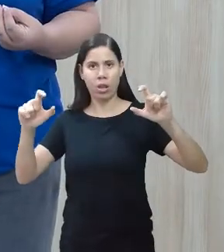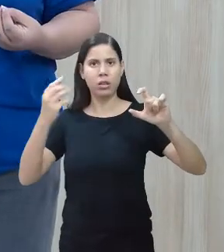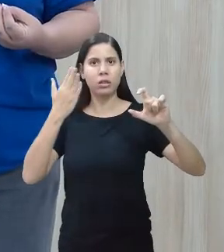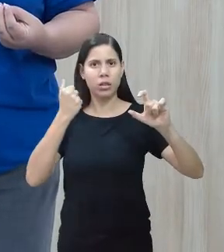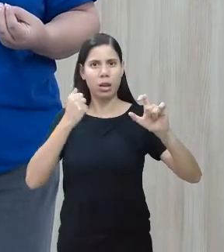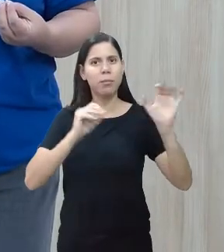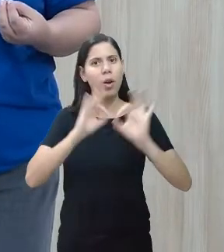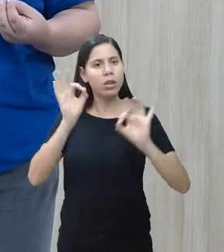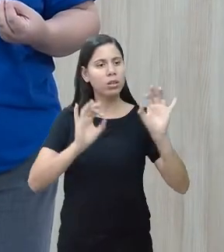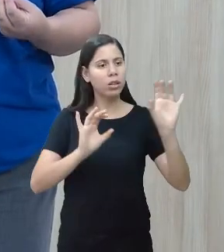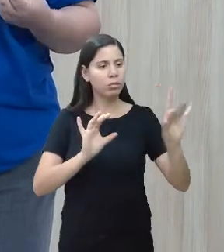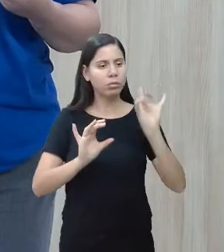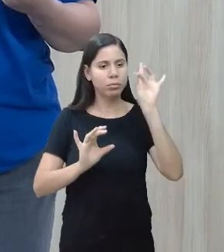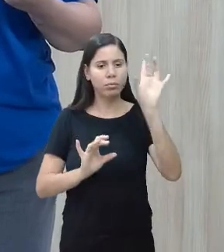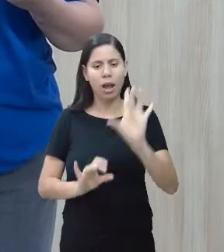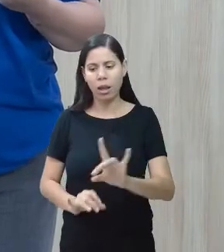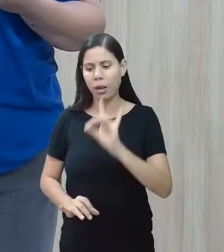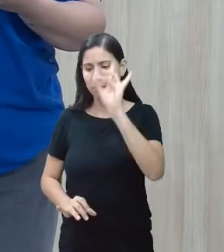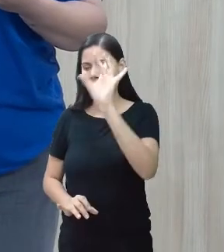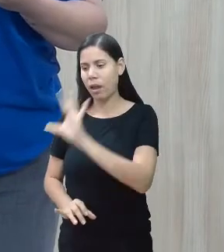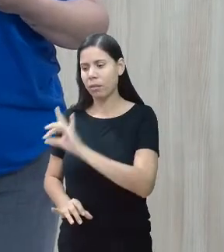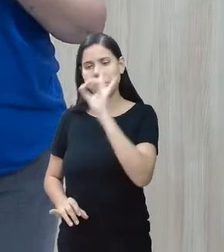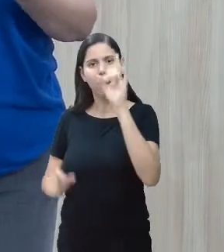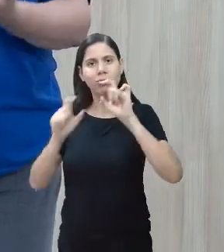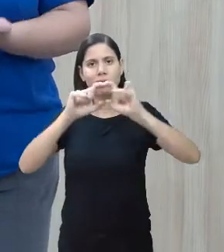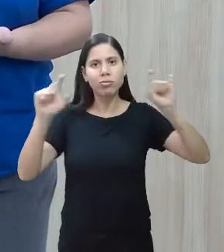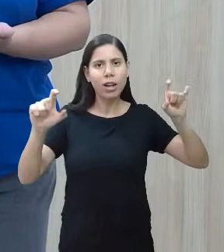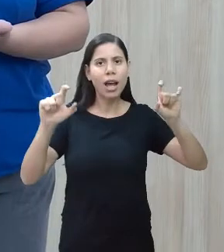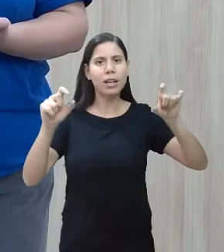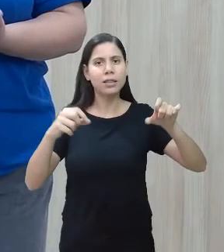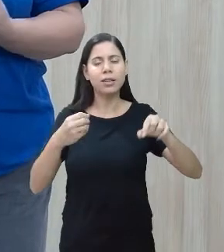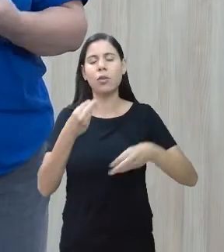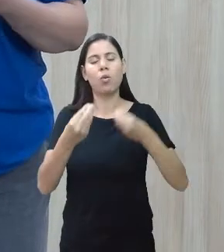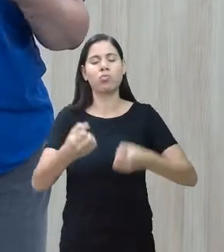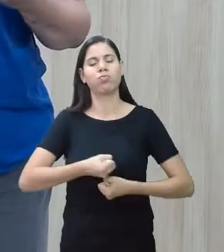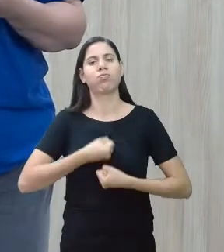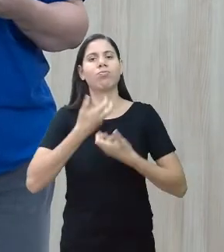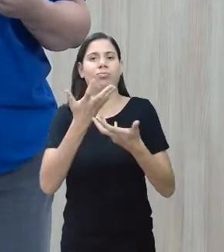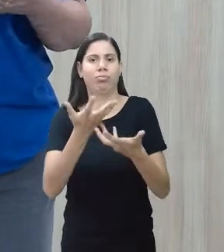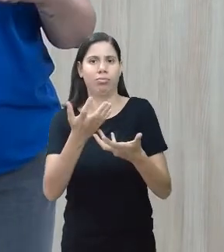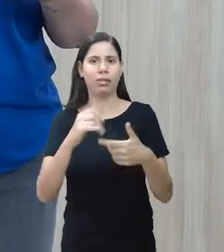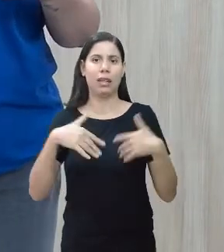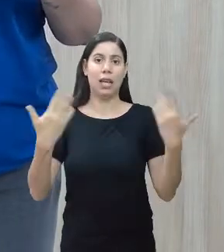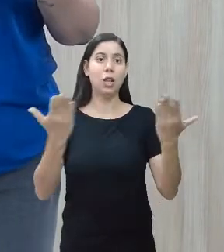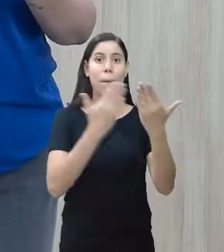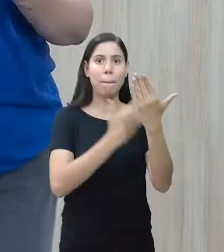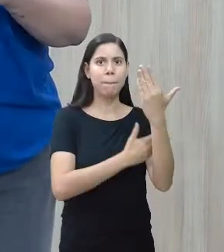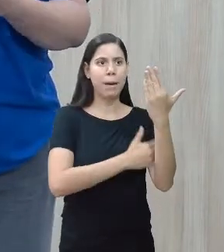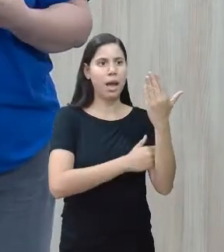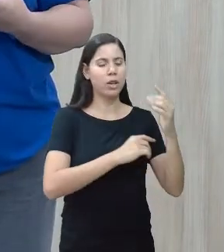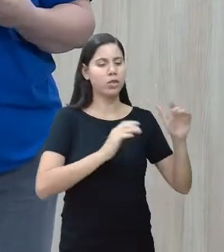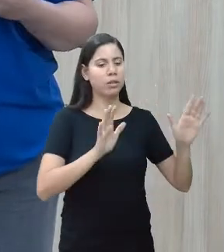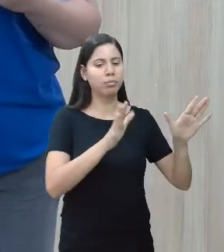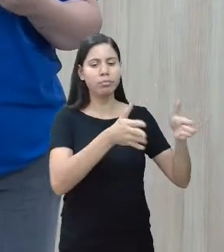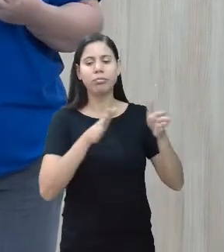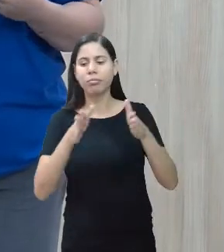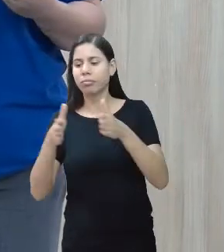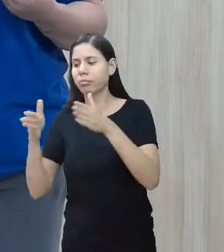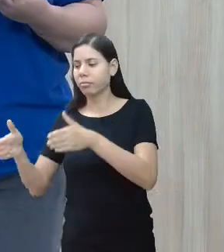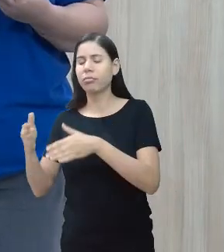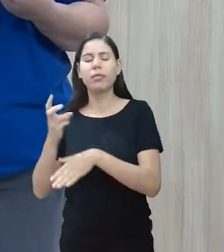frases, não é? Sobre o que ele quer expressar. Então cada pasta dessa fica separado,